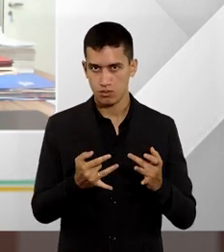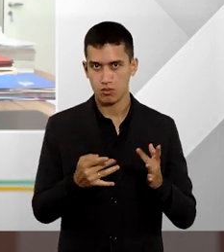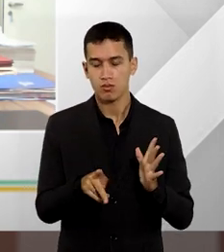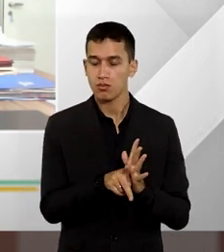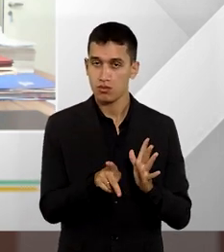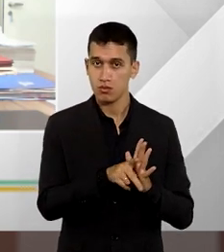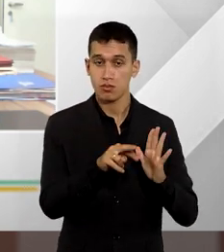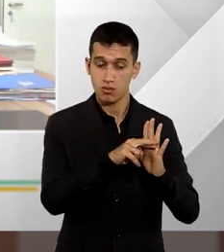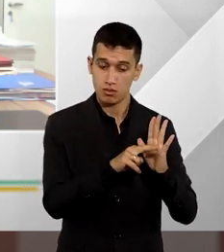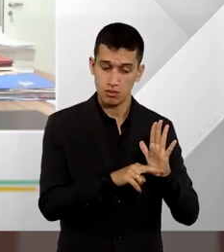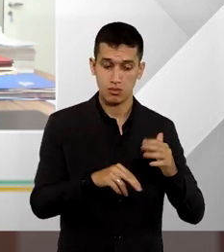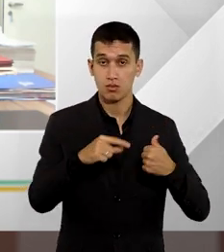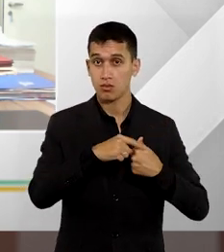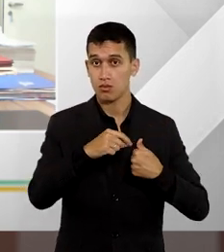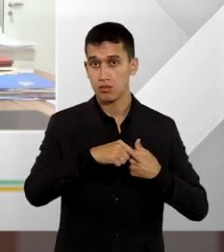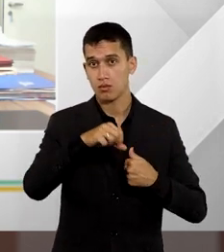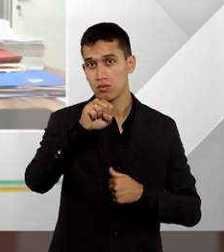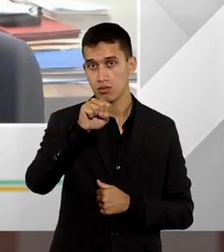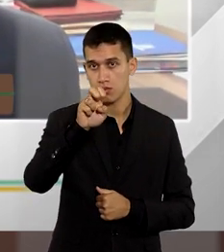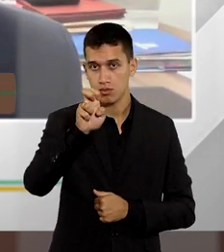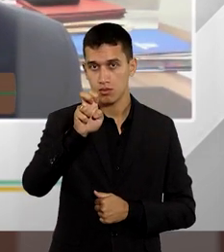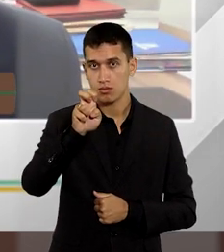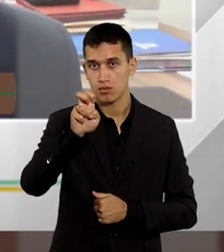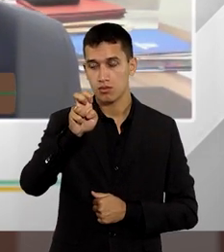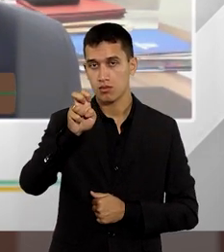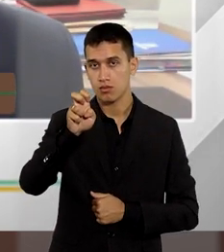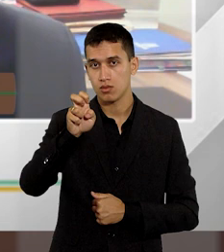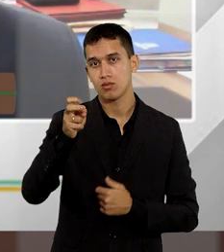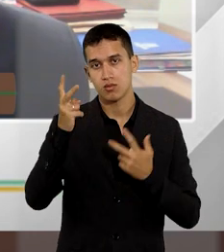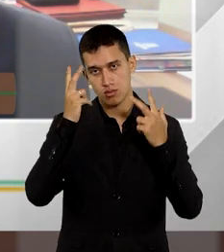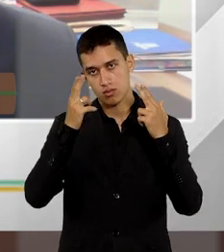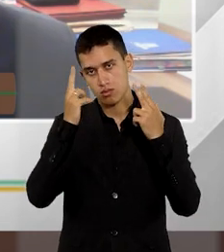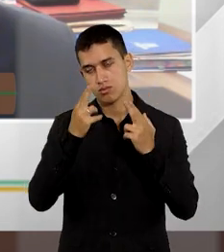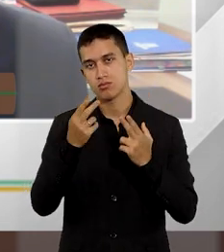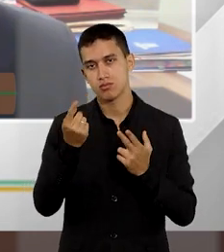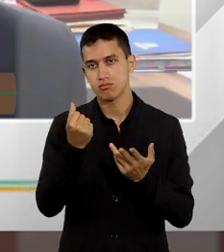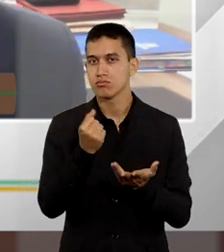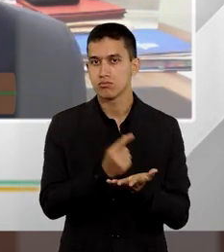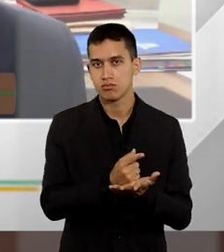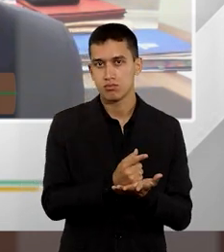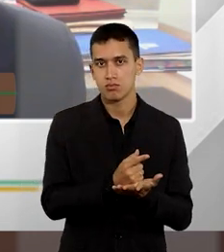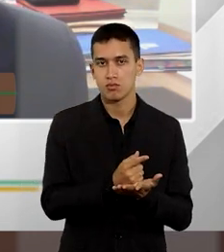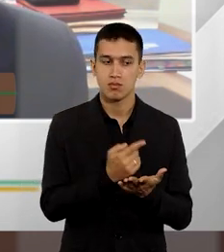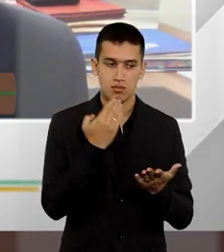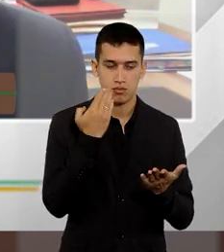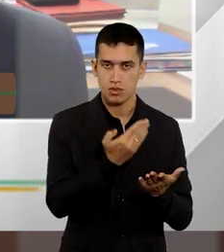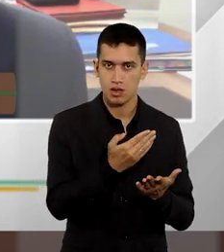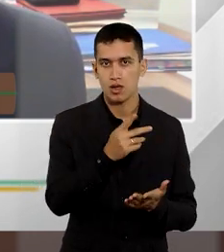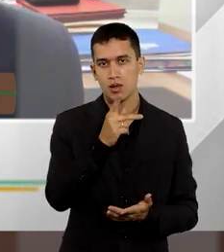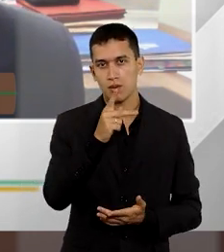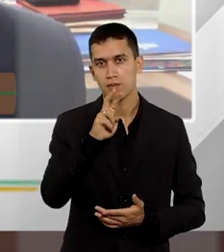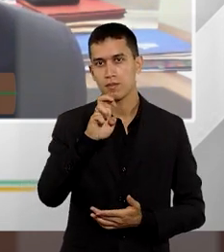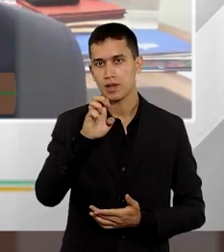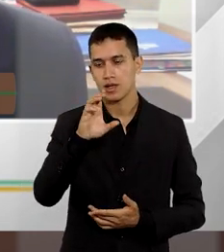na regra do artigo 85, normalmente o pagamento mediante precatório, a regra